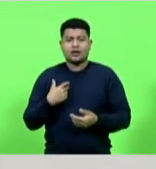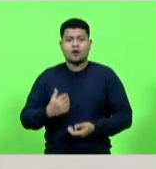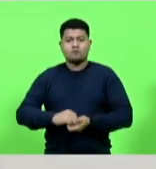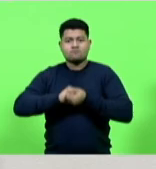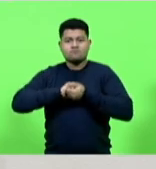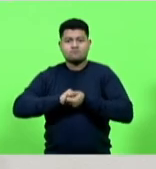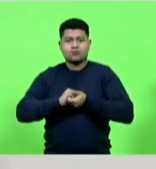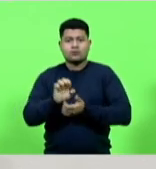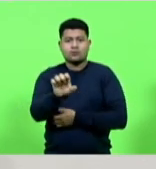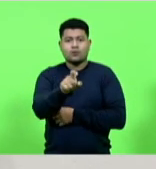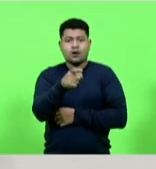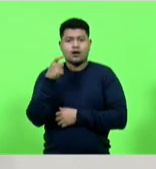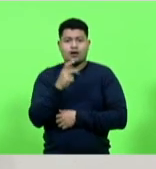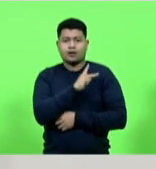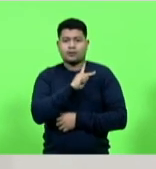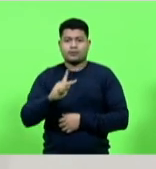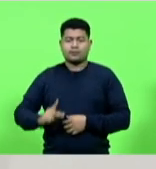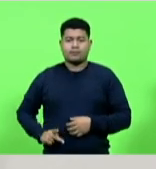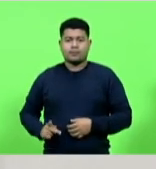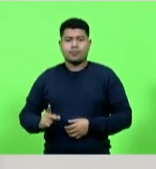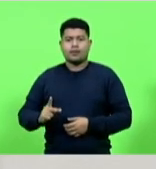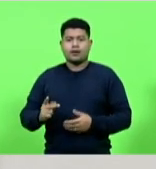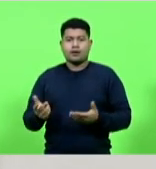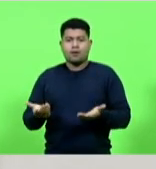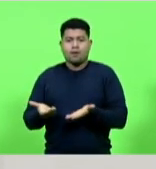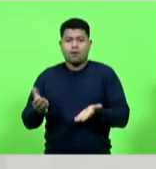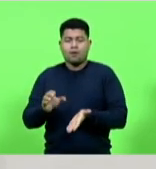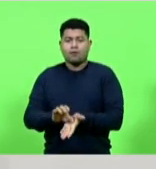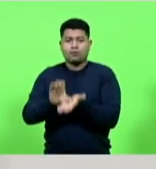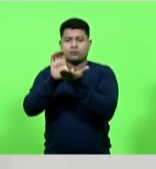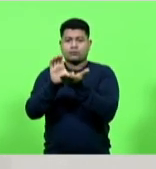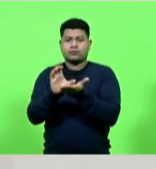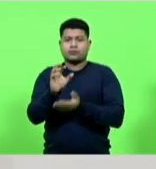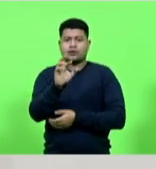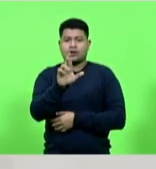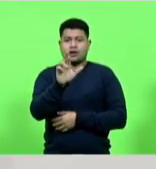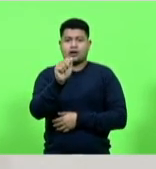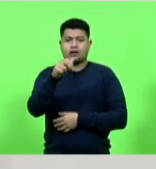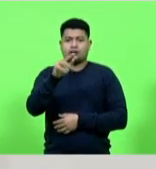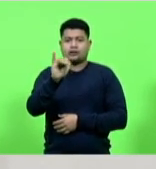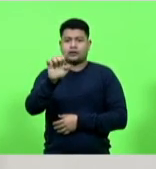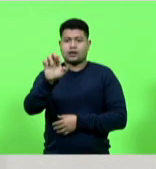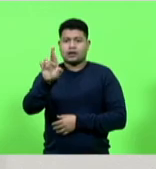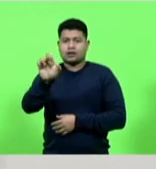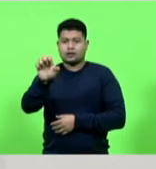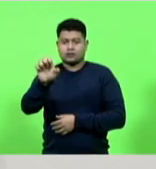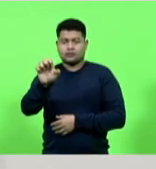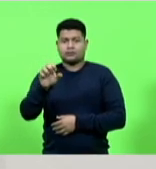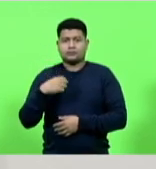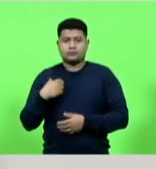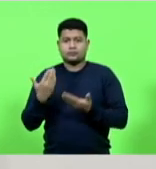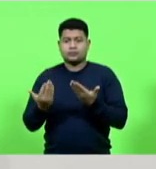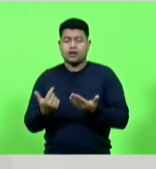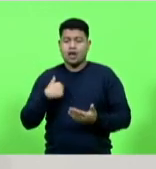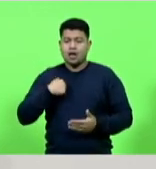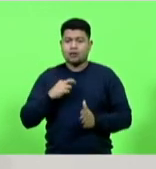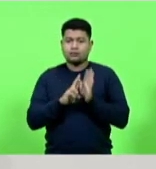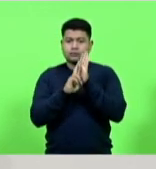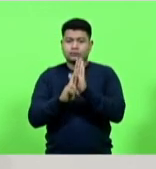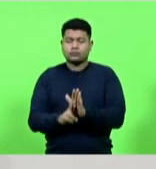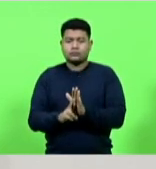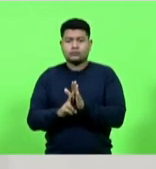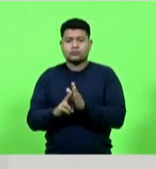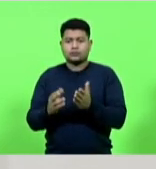ex-presidente membro do conselho superior Ranieri Bertoli como representante do segmento da comunicação